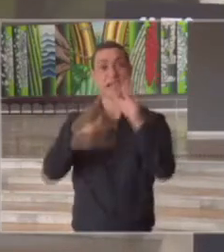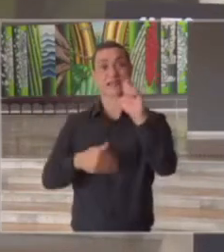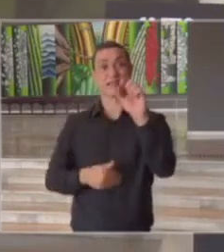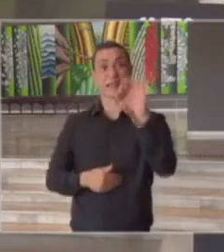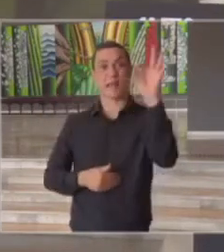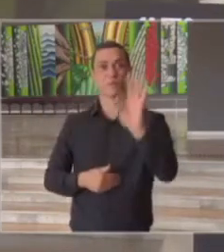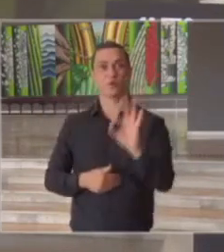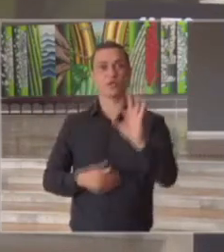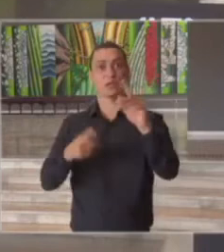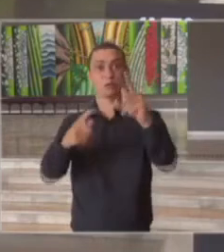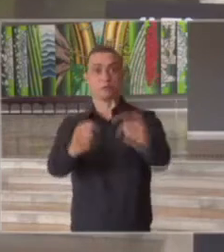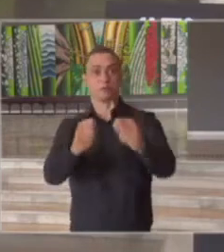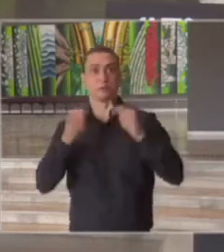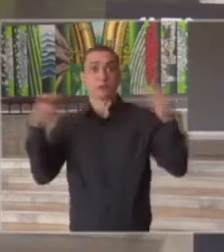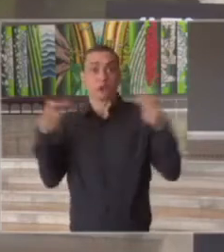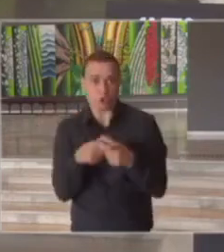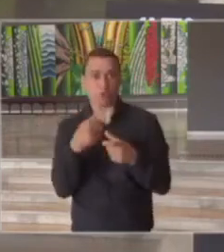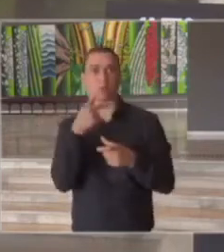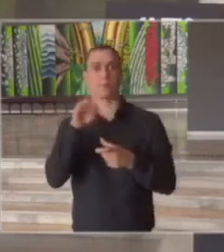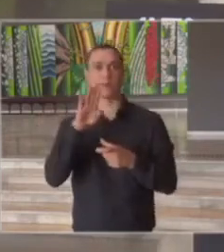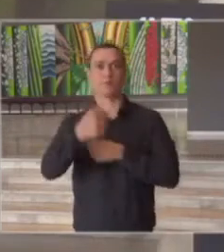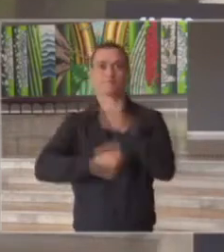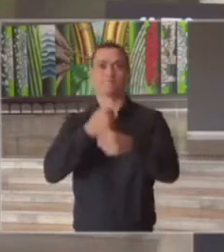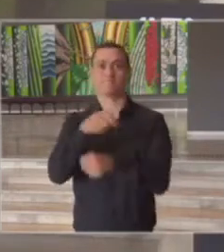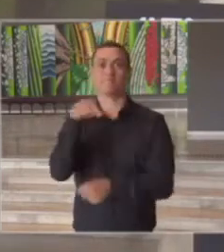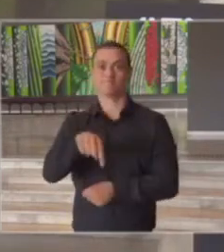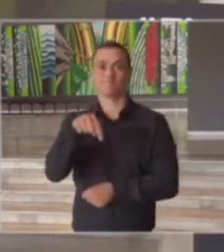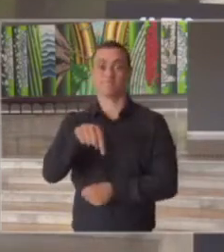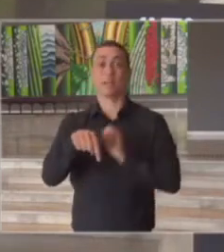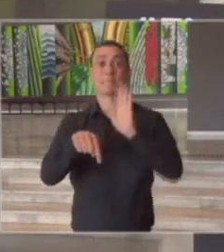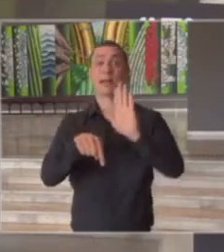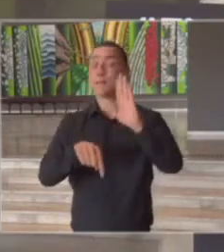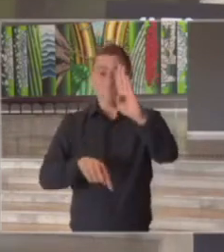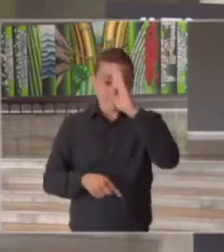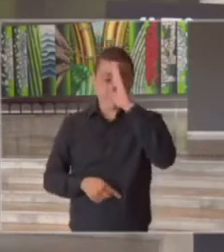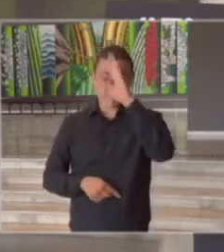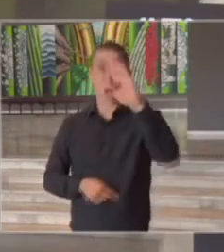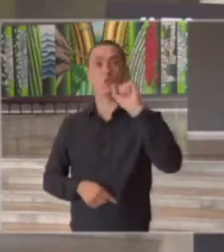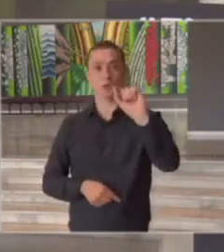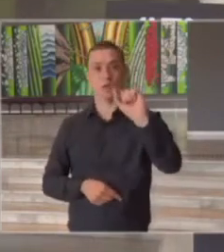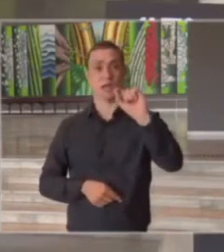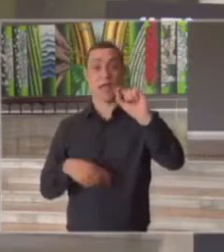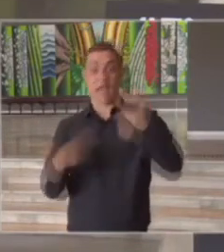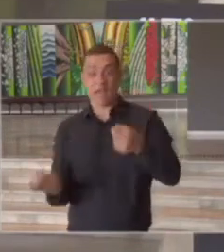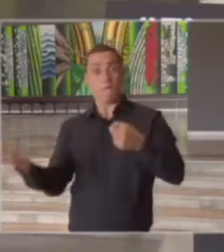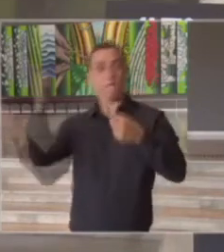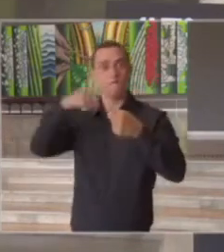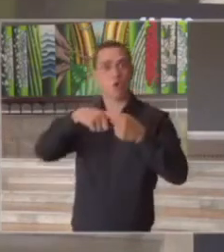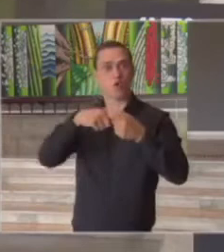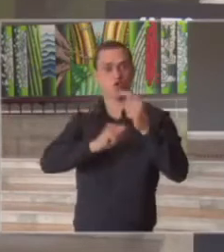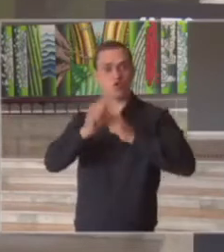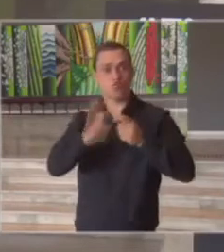retração no PIB este ano mas o ponto principal é que a recuperação ela depende fundamentalmente